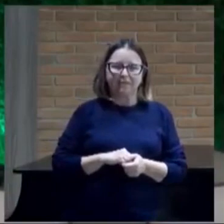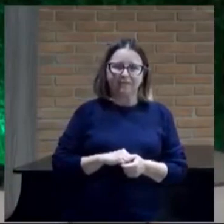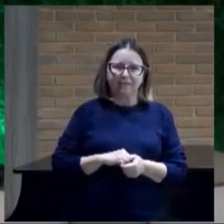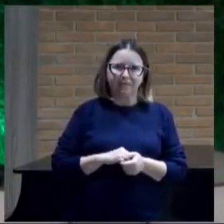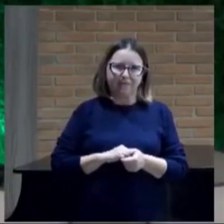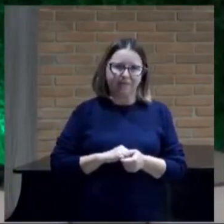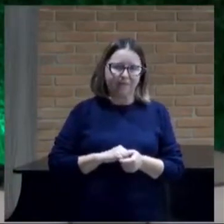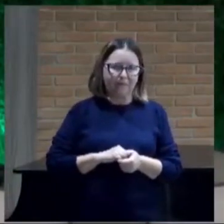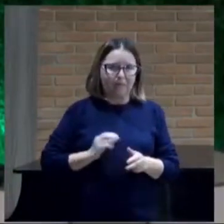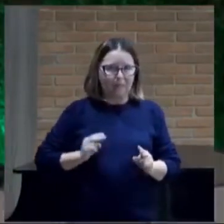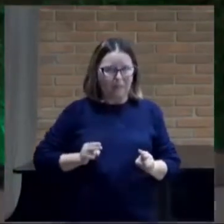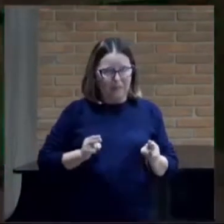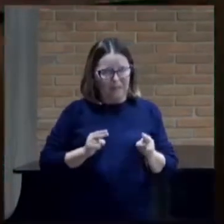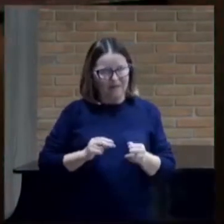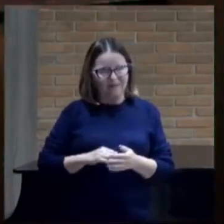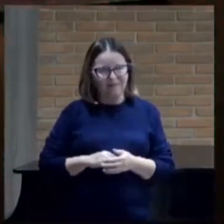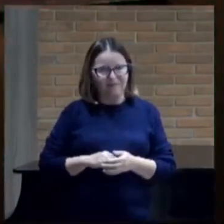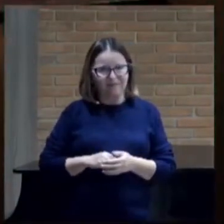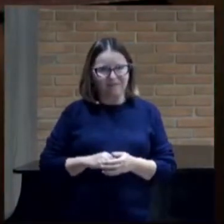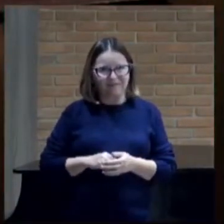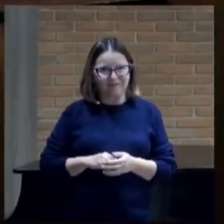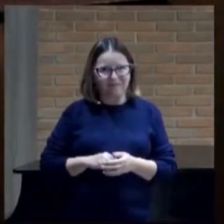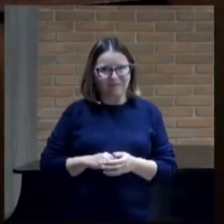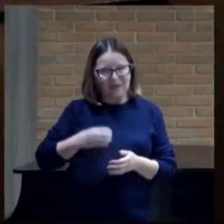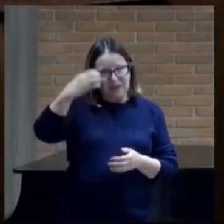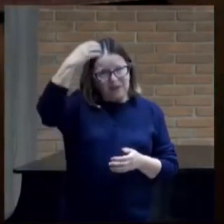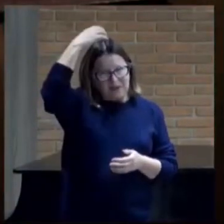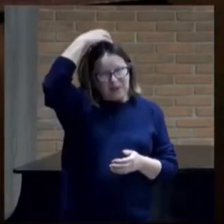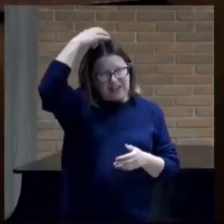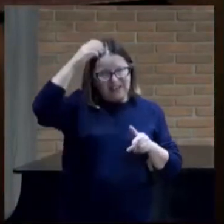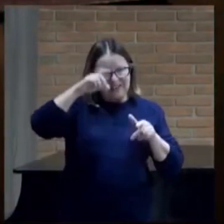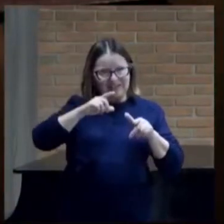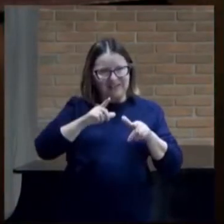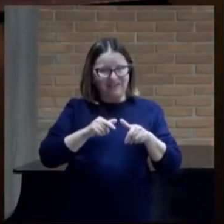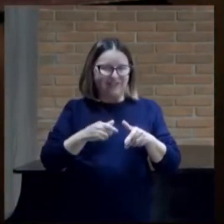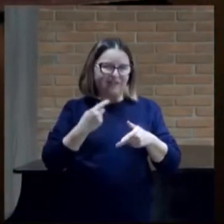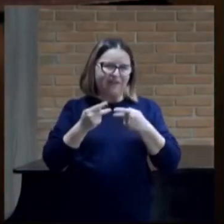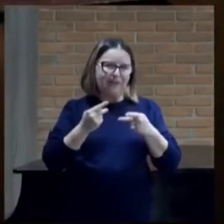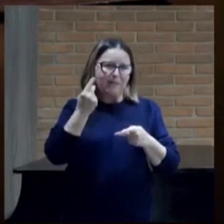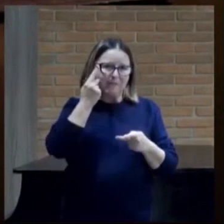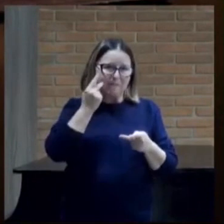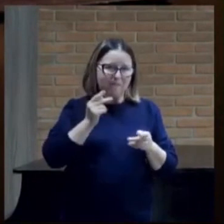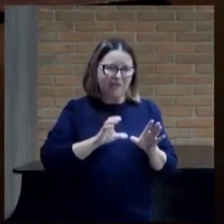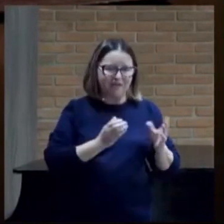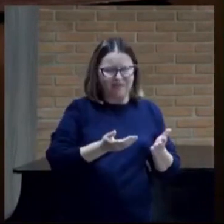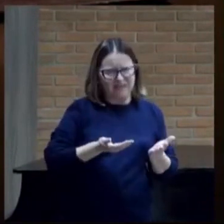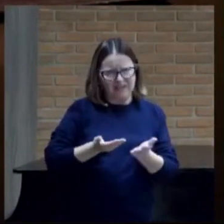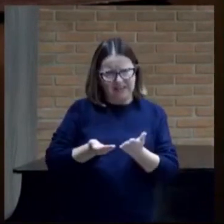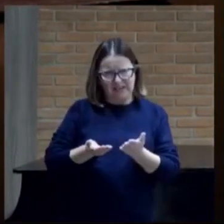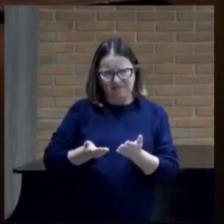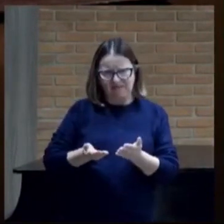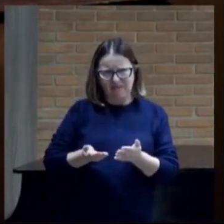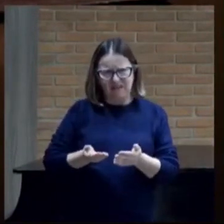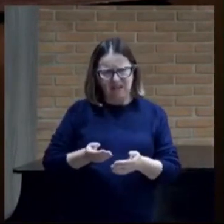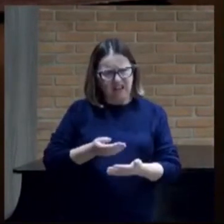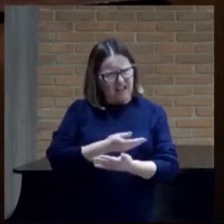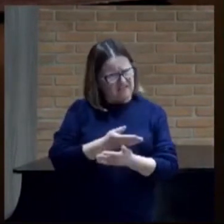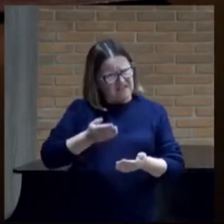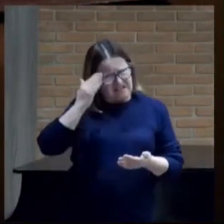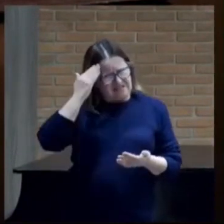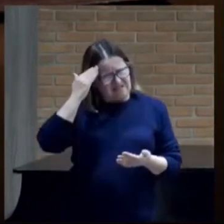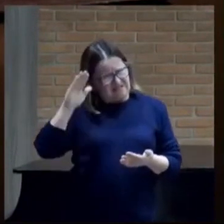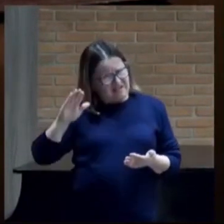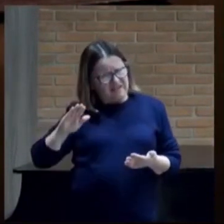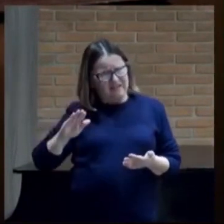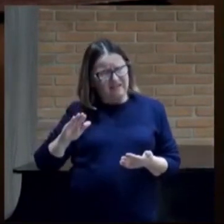magarosas. Vamos continuar. Disse o rei de Israel aos seus servos, não sabeis vós que Ramote